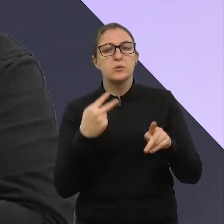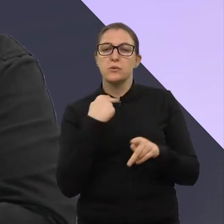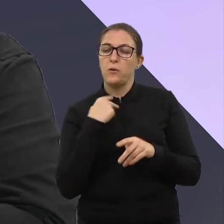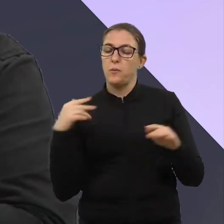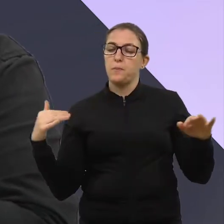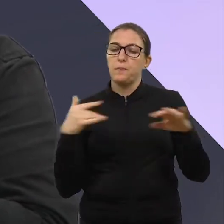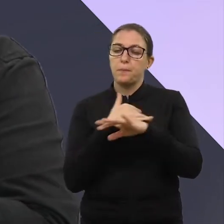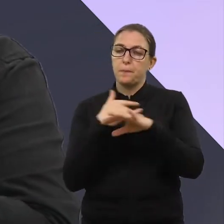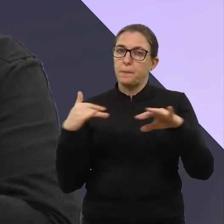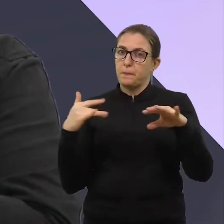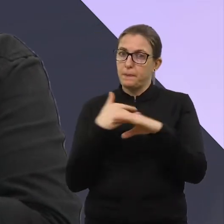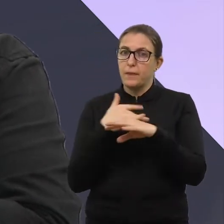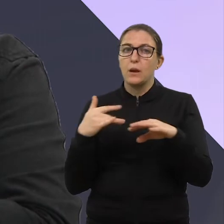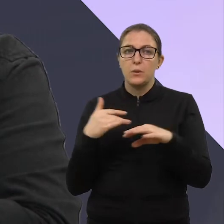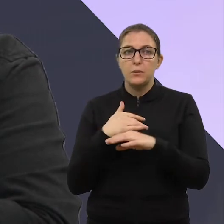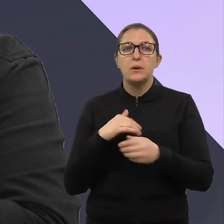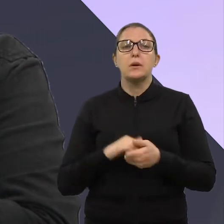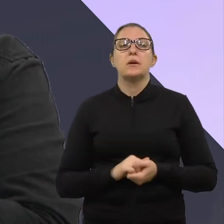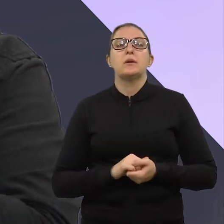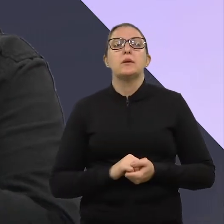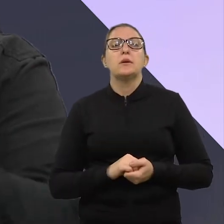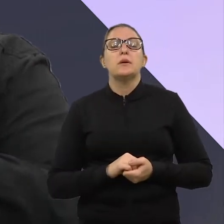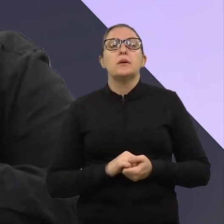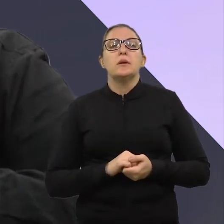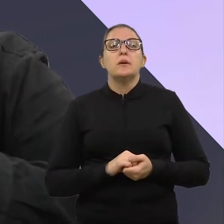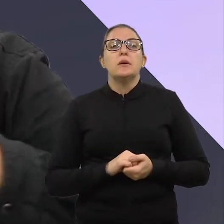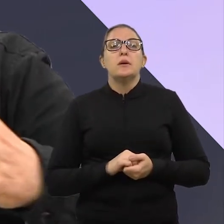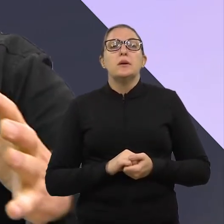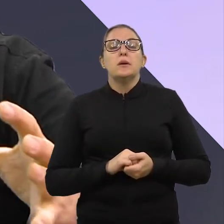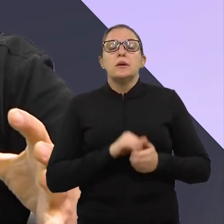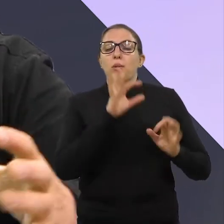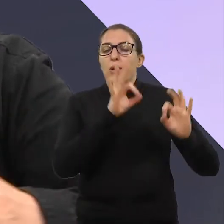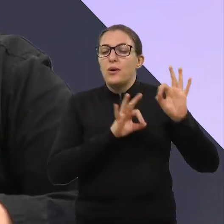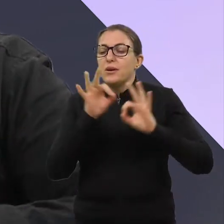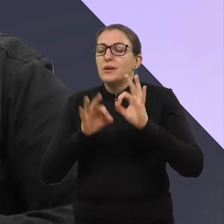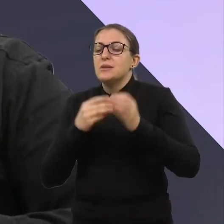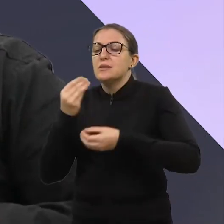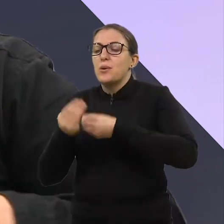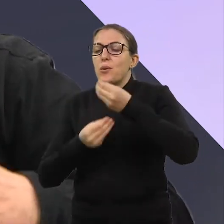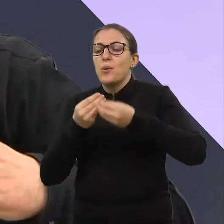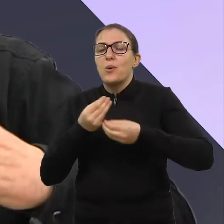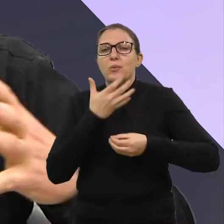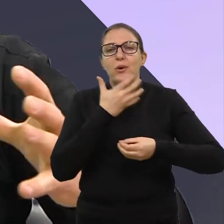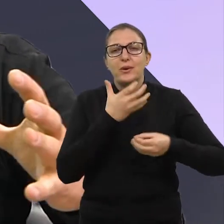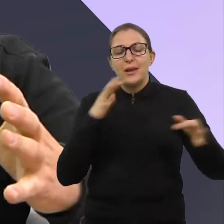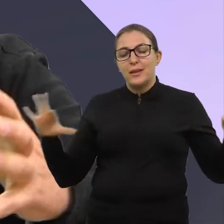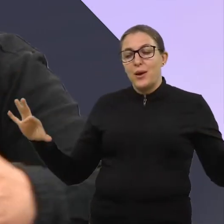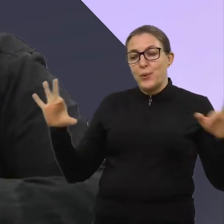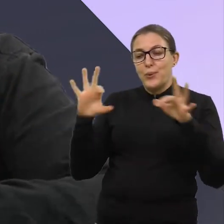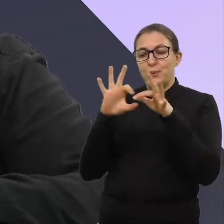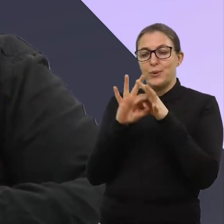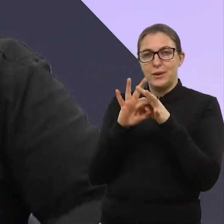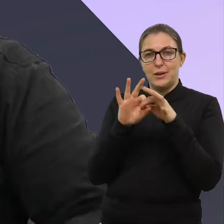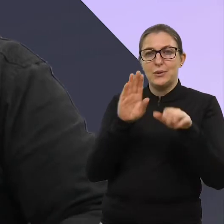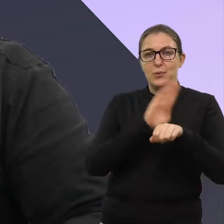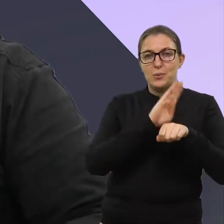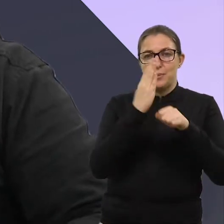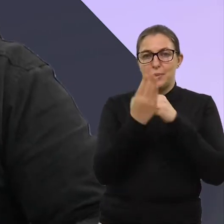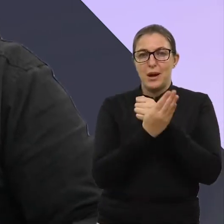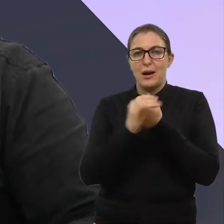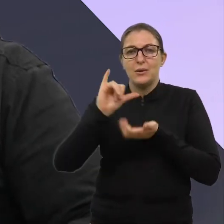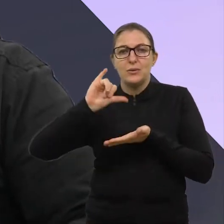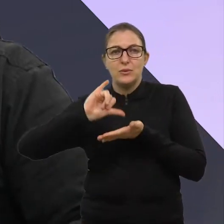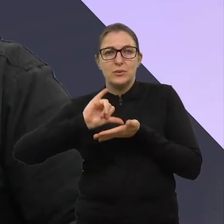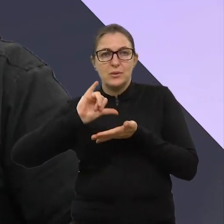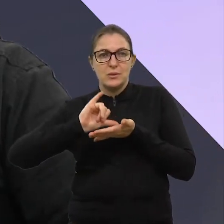ali. A gente sabe disso já, né? Sim. Mas é isso. Então, esse Natal integrado, eu acho que ele já vai ter um... Nós